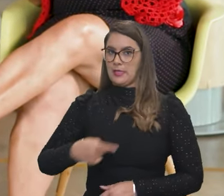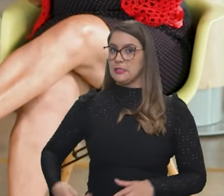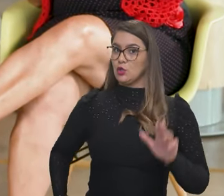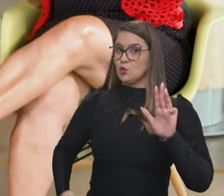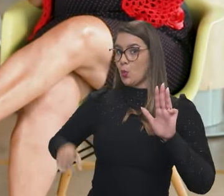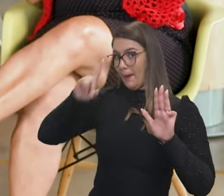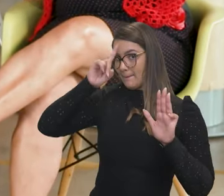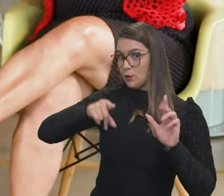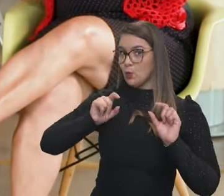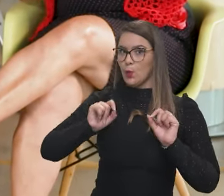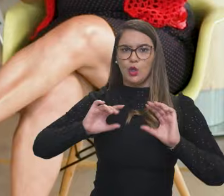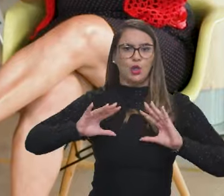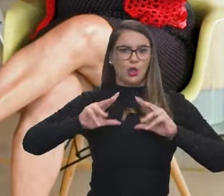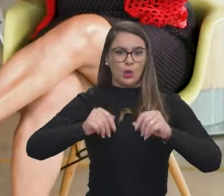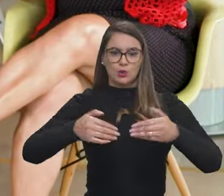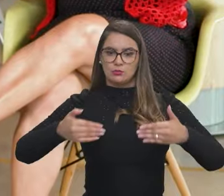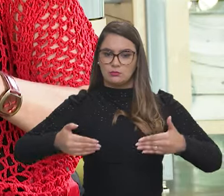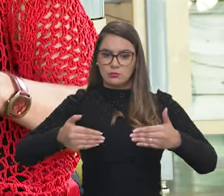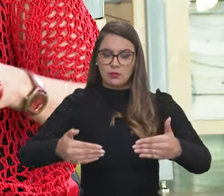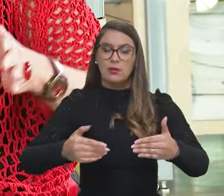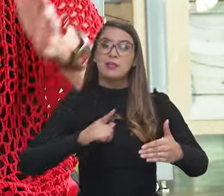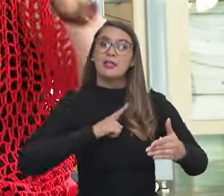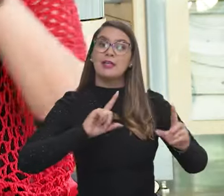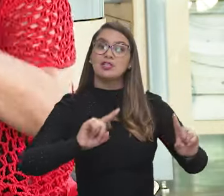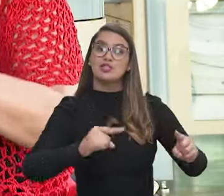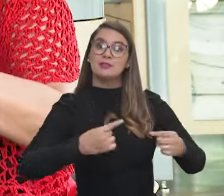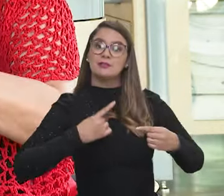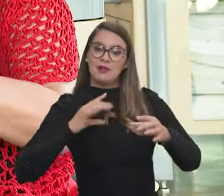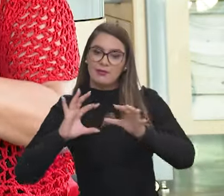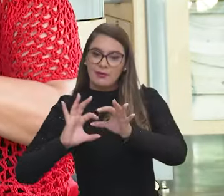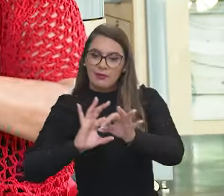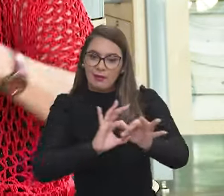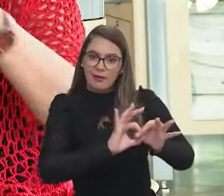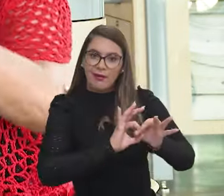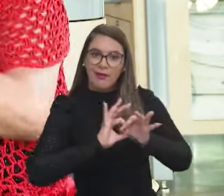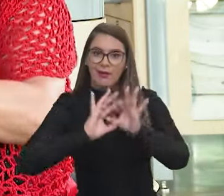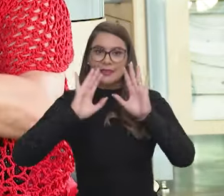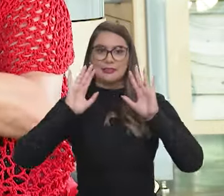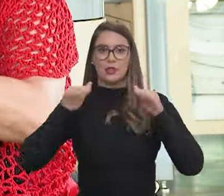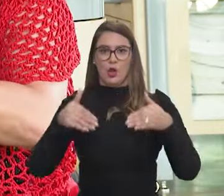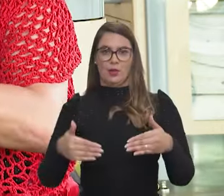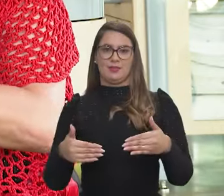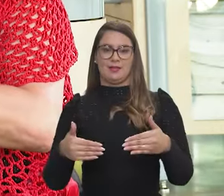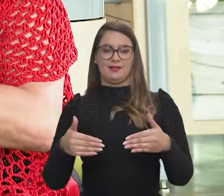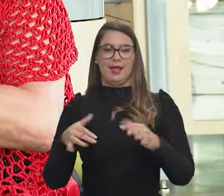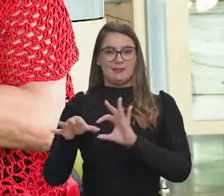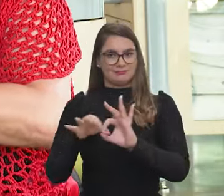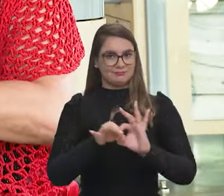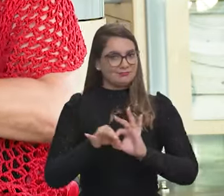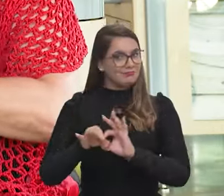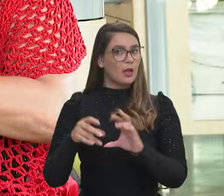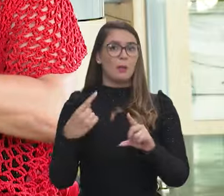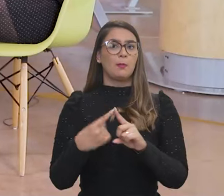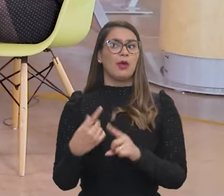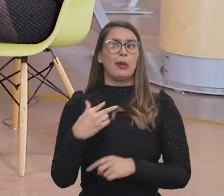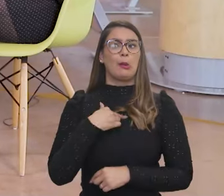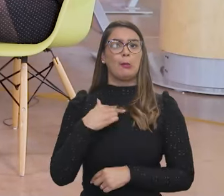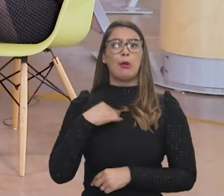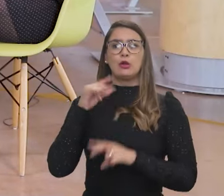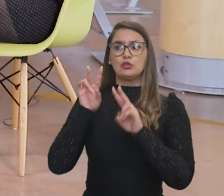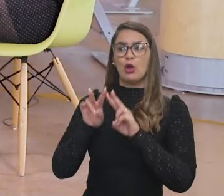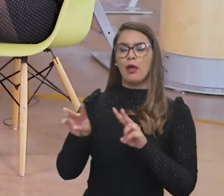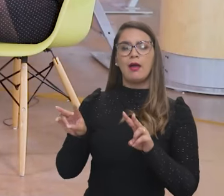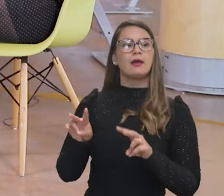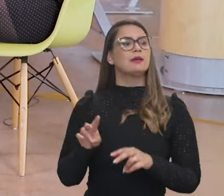presidente, que é todos os ministérios terem desafios comuns, se concentrarem em desafios comuns, porque a gente não